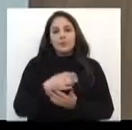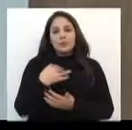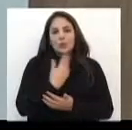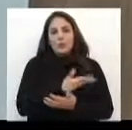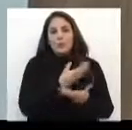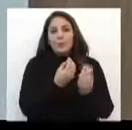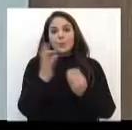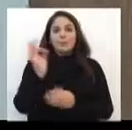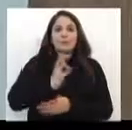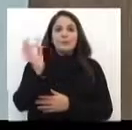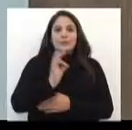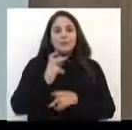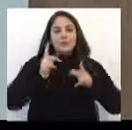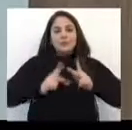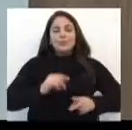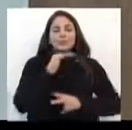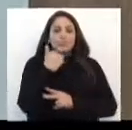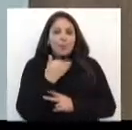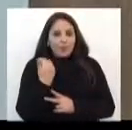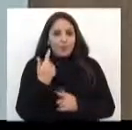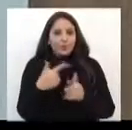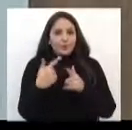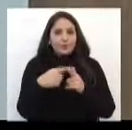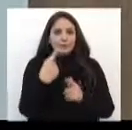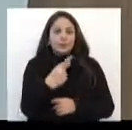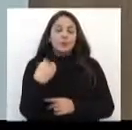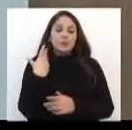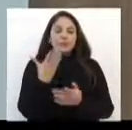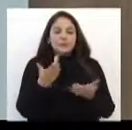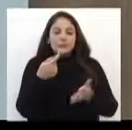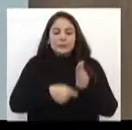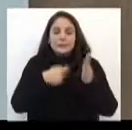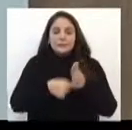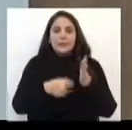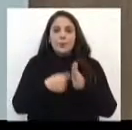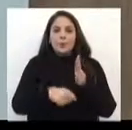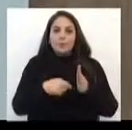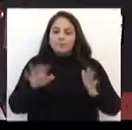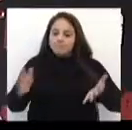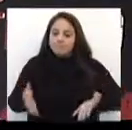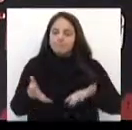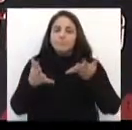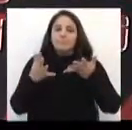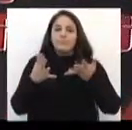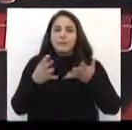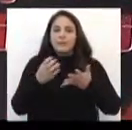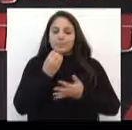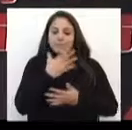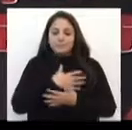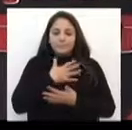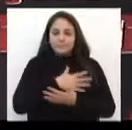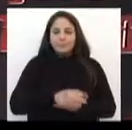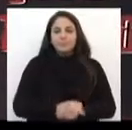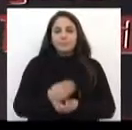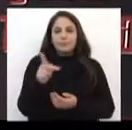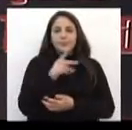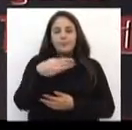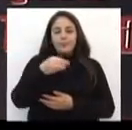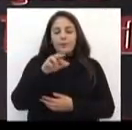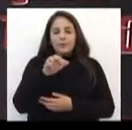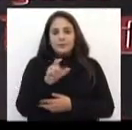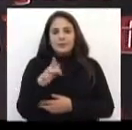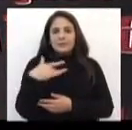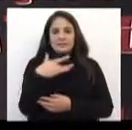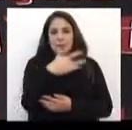grande. Mas que, enfim, a gente tenta plantar neles esse desejo de poder ficar bem. A professora Marli disse que a